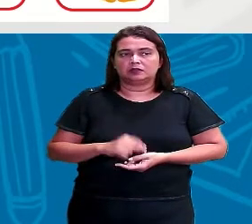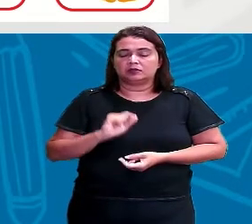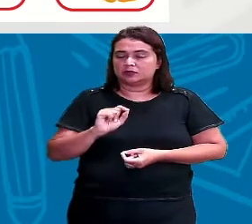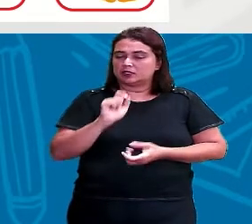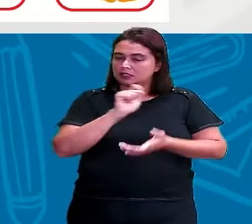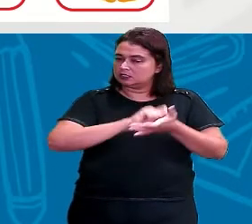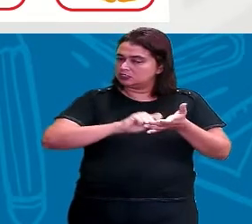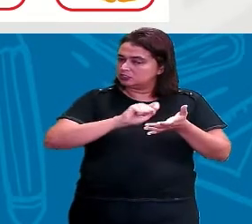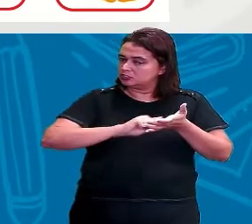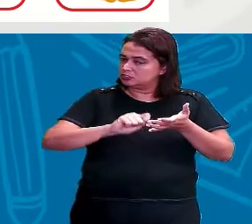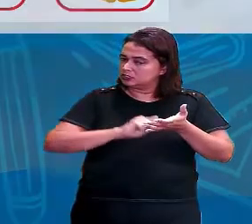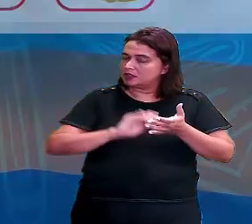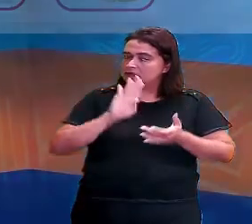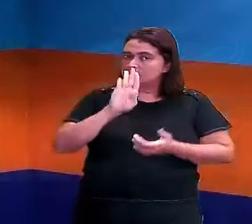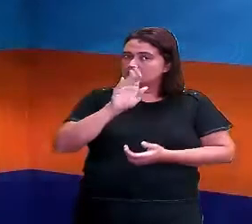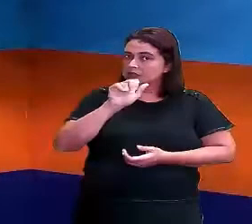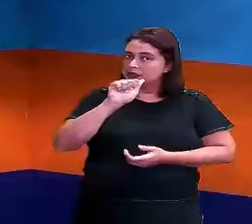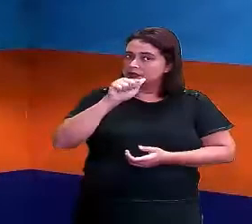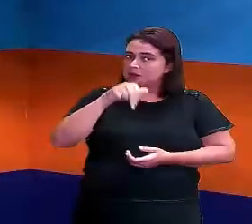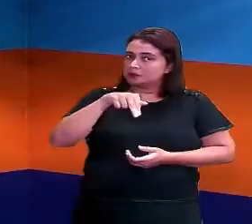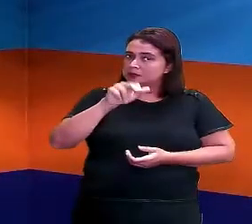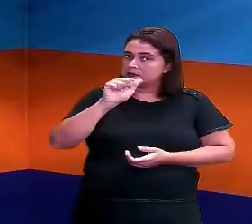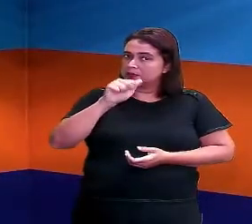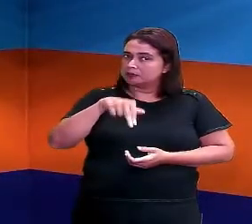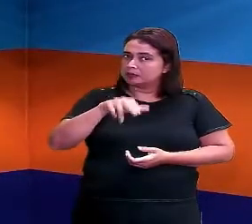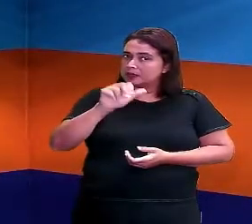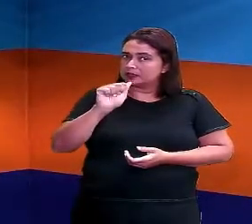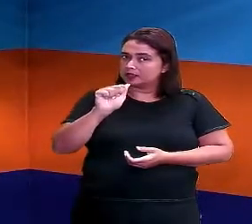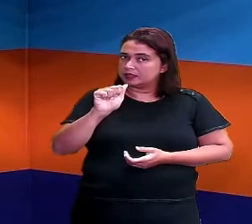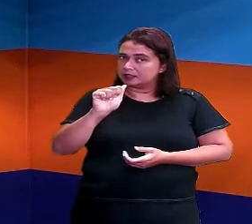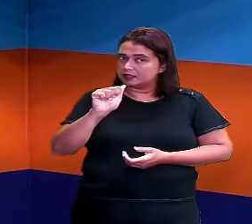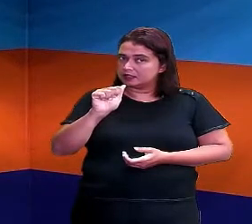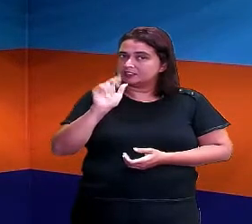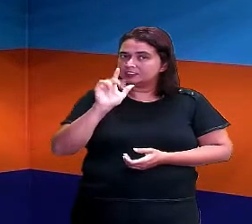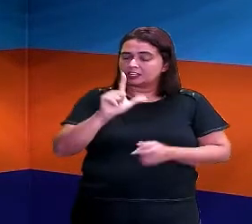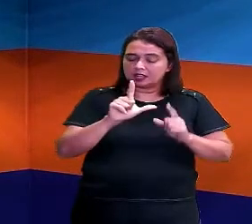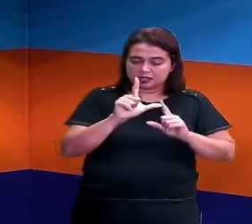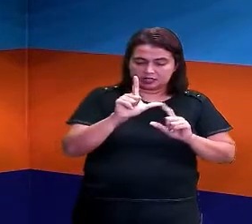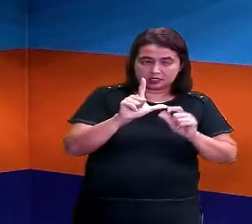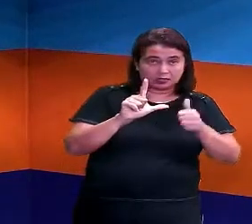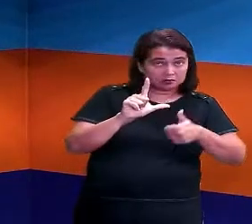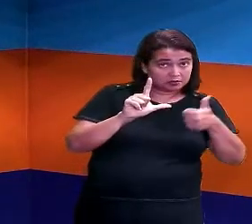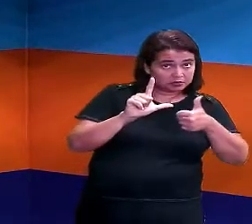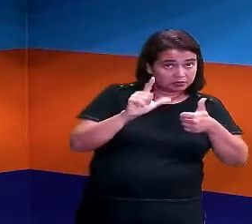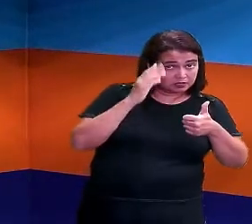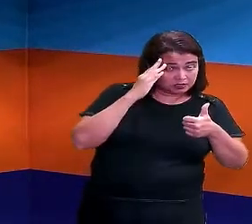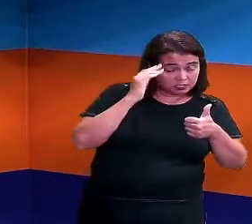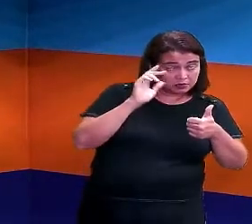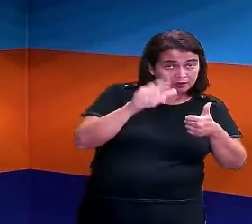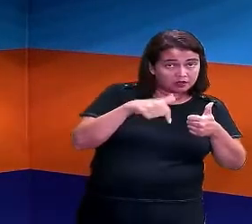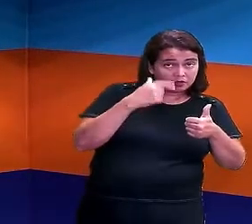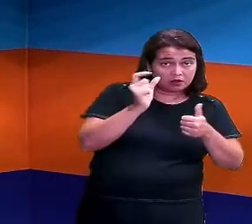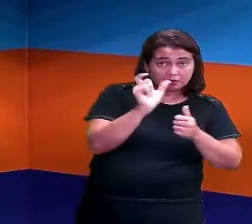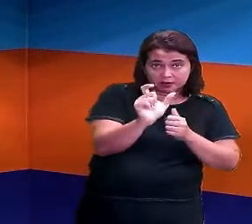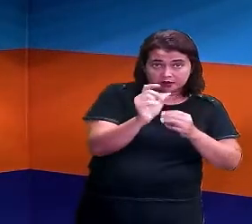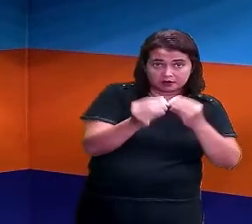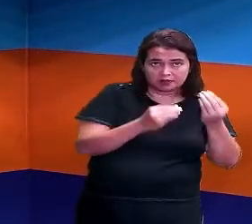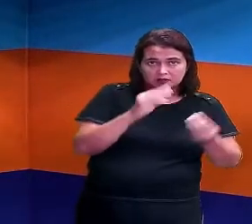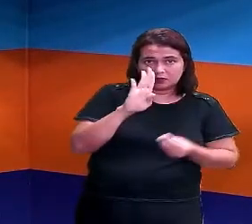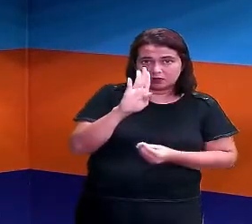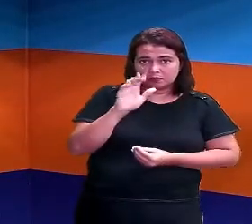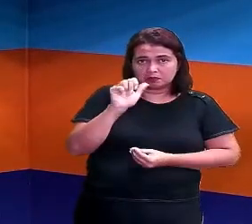escrever, descobrimos as iniciais e agora vamos escrever as palavras. Vai ficar banana,